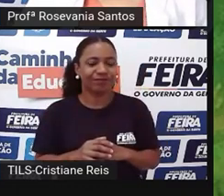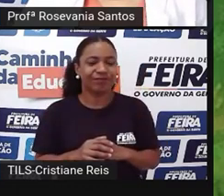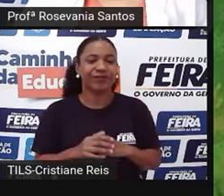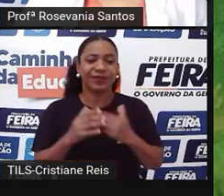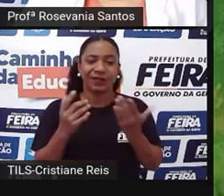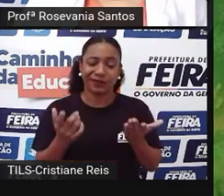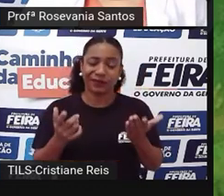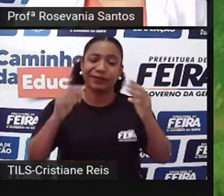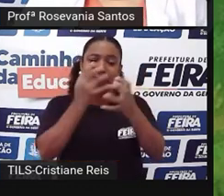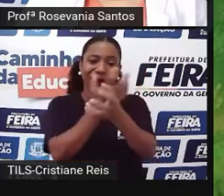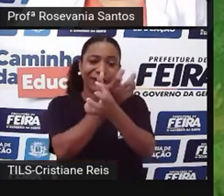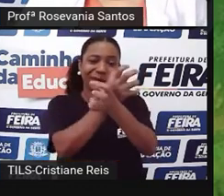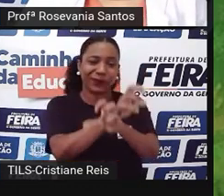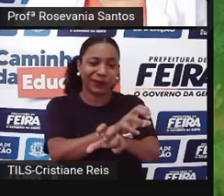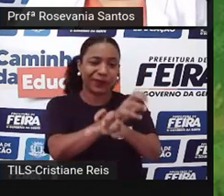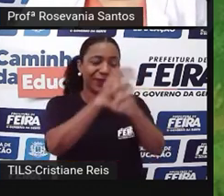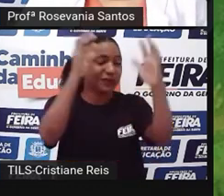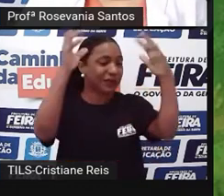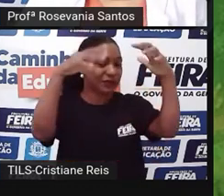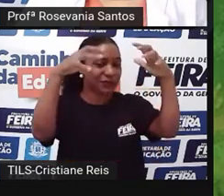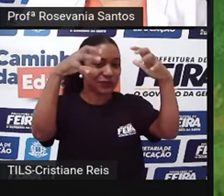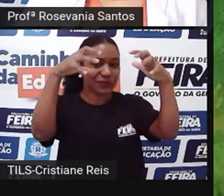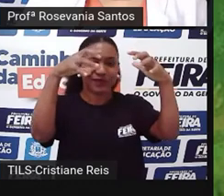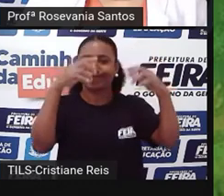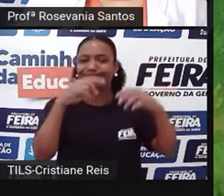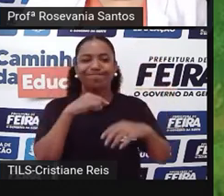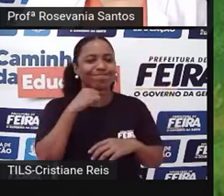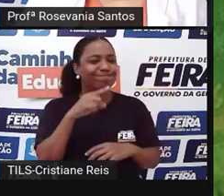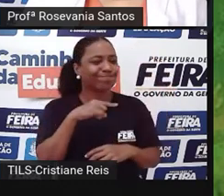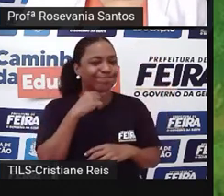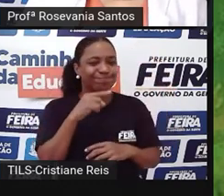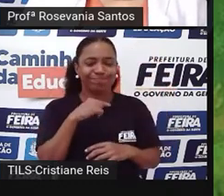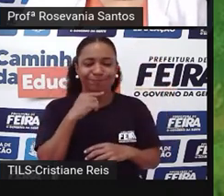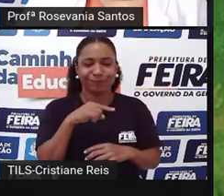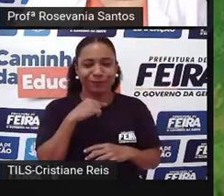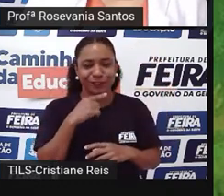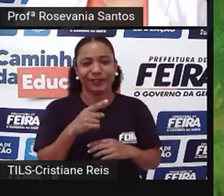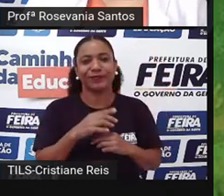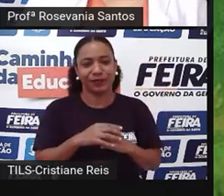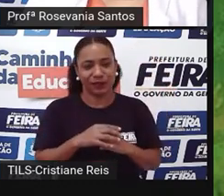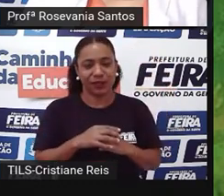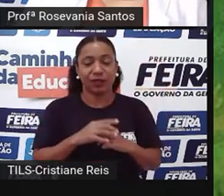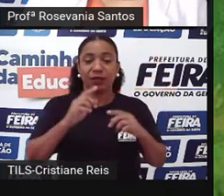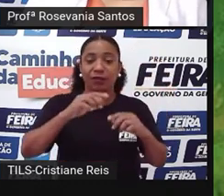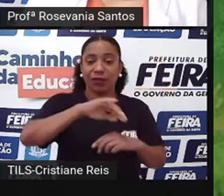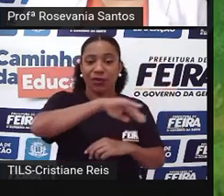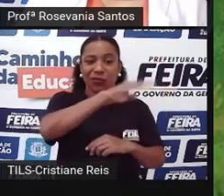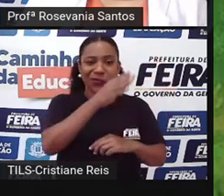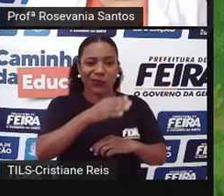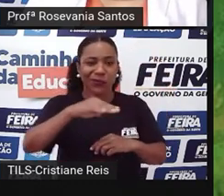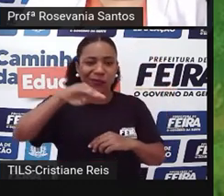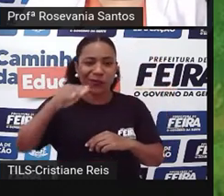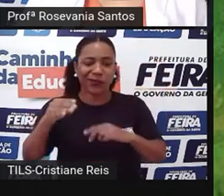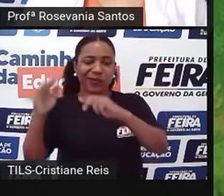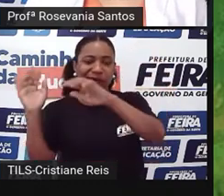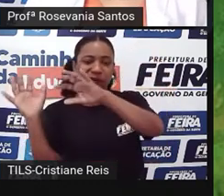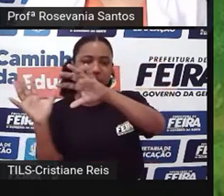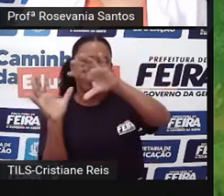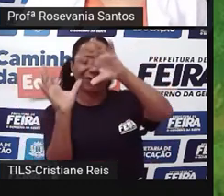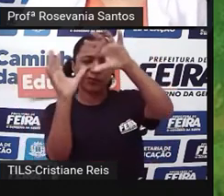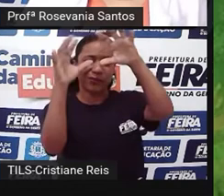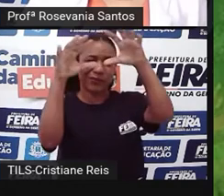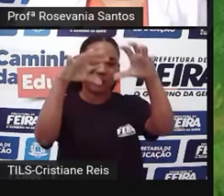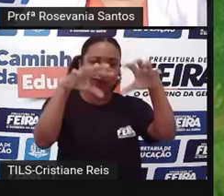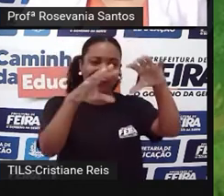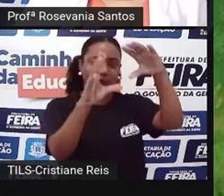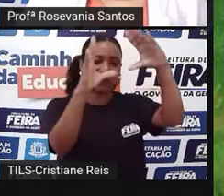ter essa formação. Então, como ela joga aqui, se depara mais uma vez com o relevo, quando consegue ultrapassar, já tá mais seco. E